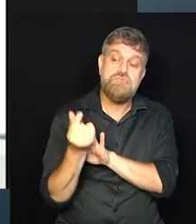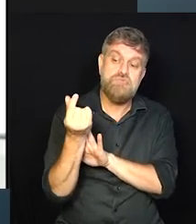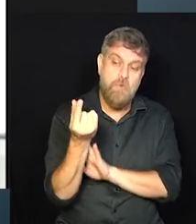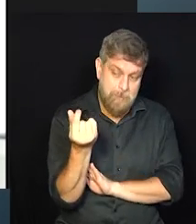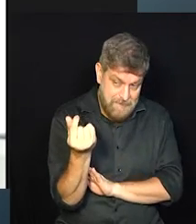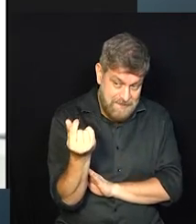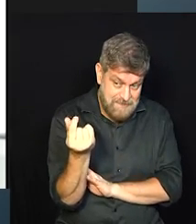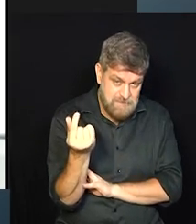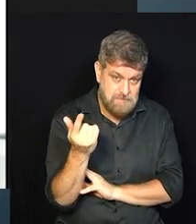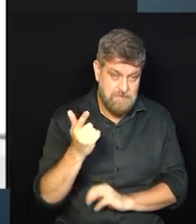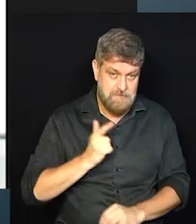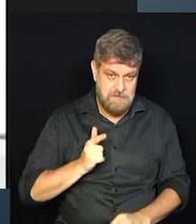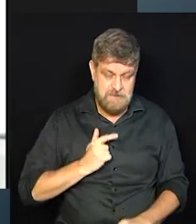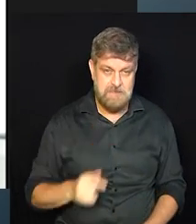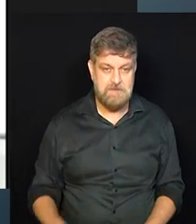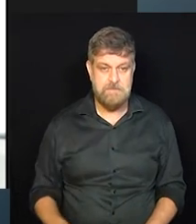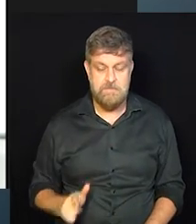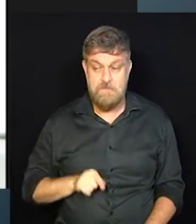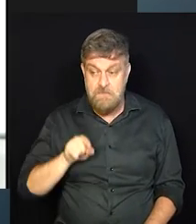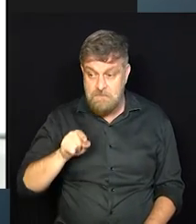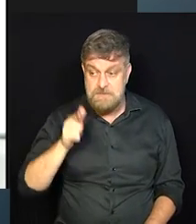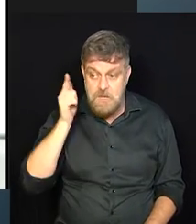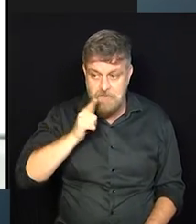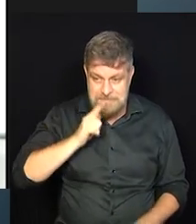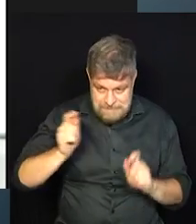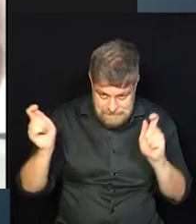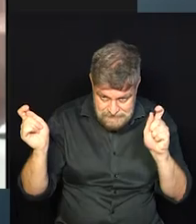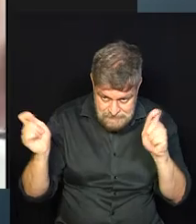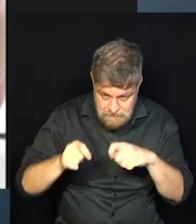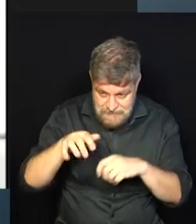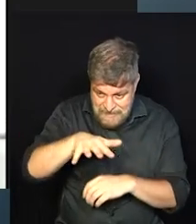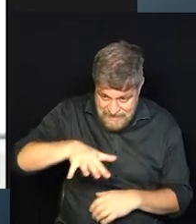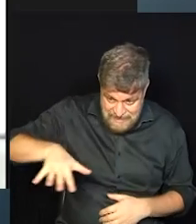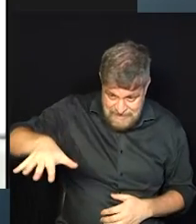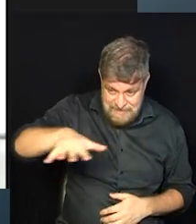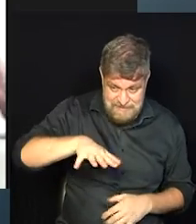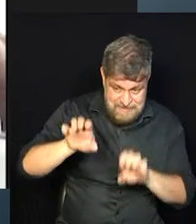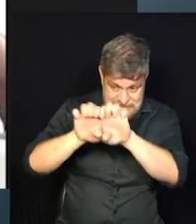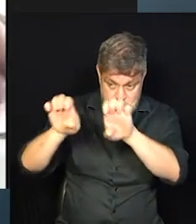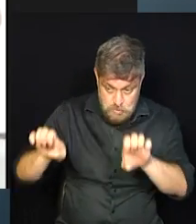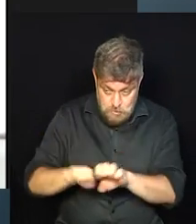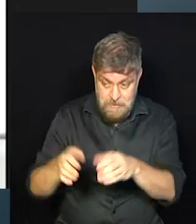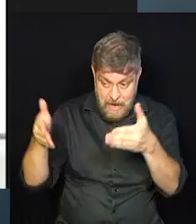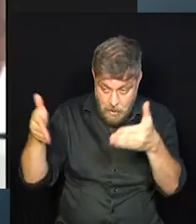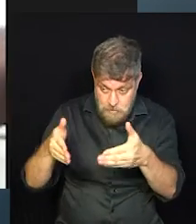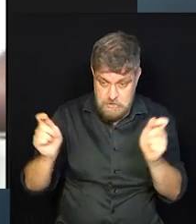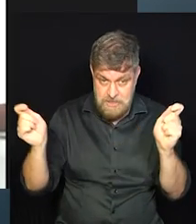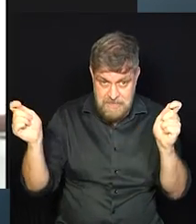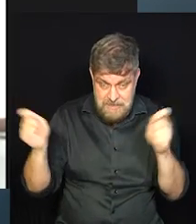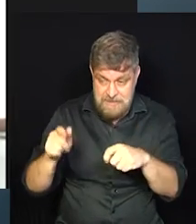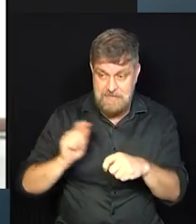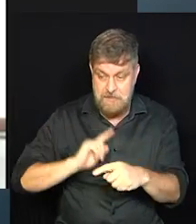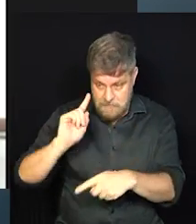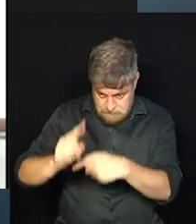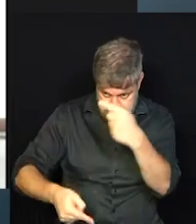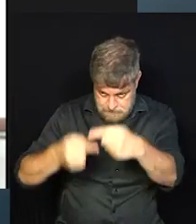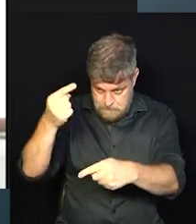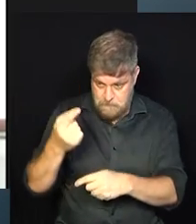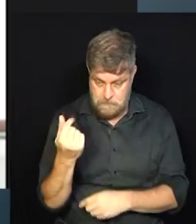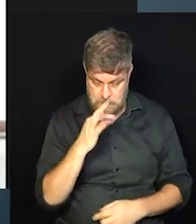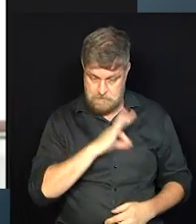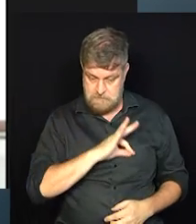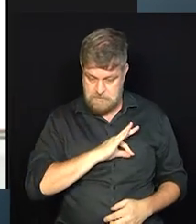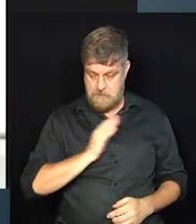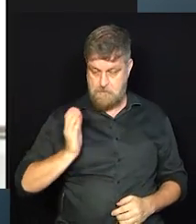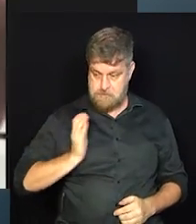produto e tem potencial nessa estrutura que você tem hoje, tem potencial de chegar no resultado que você